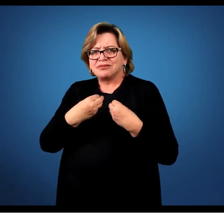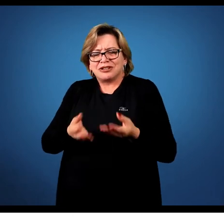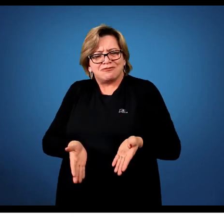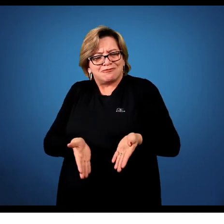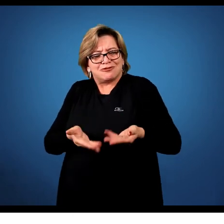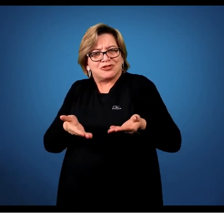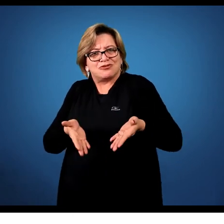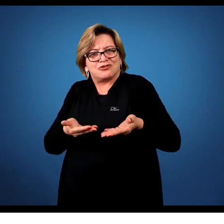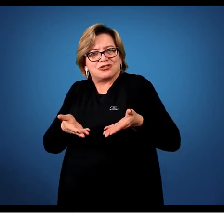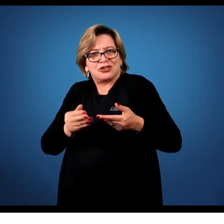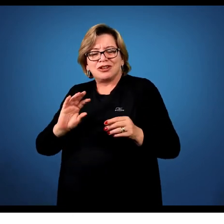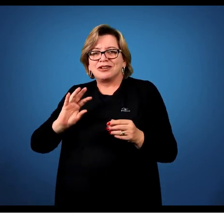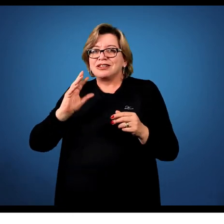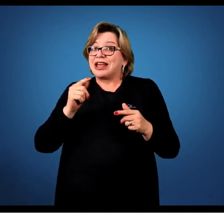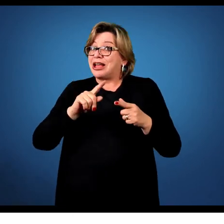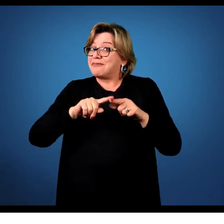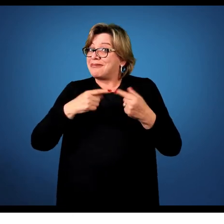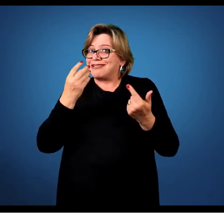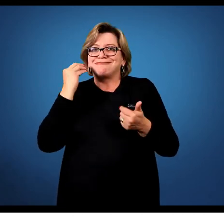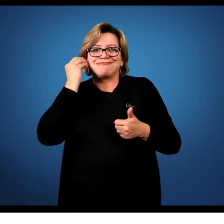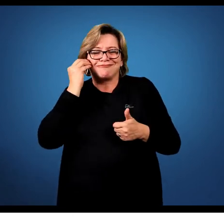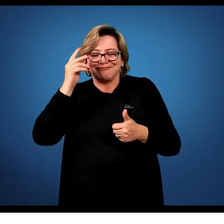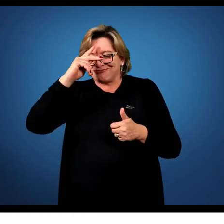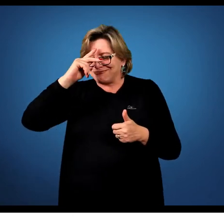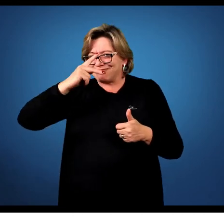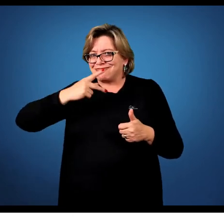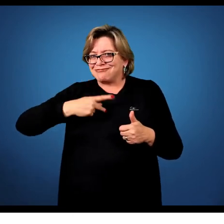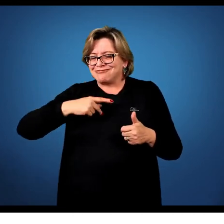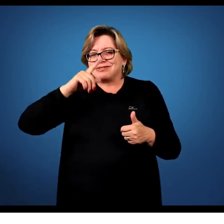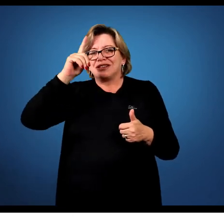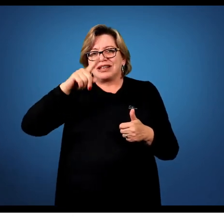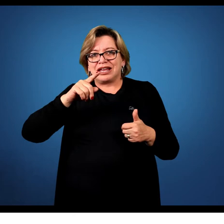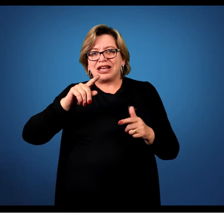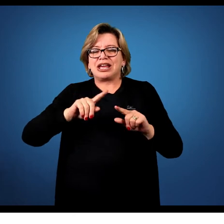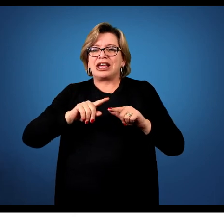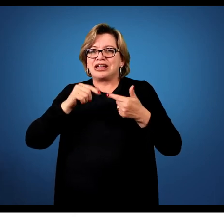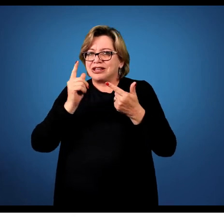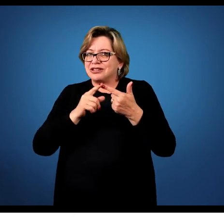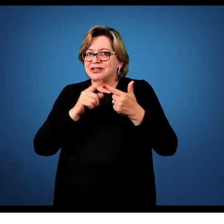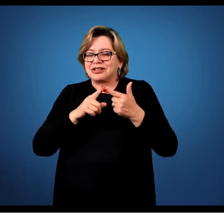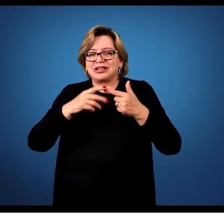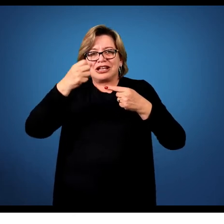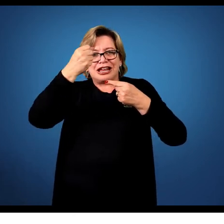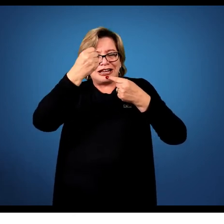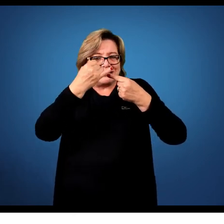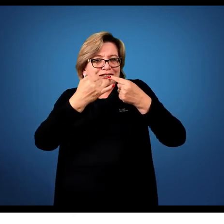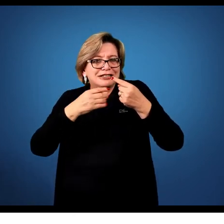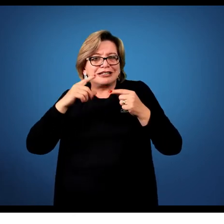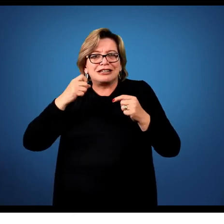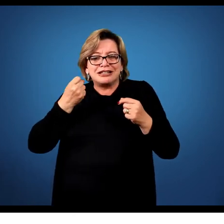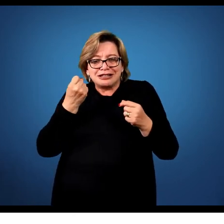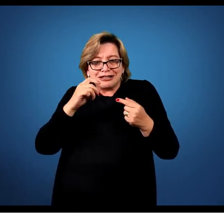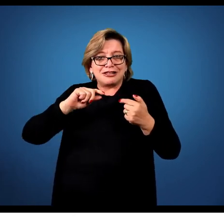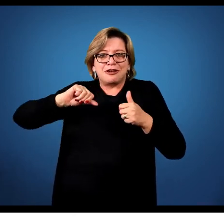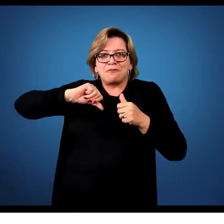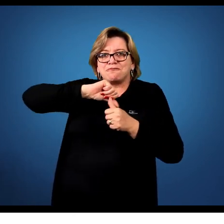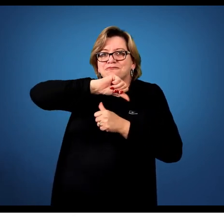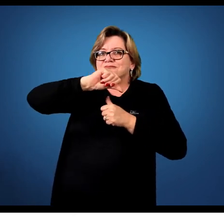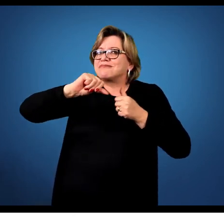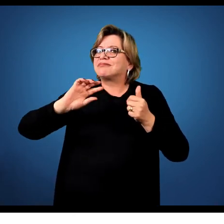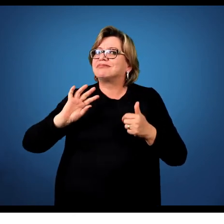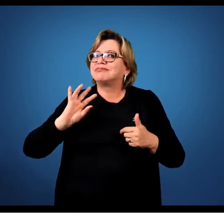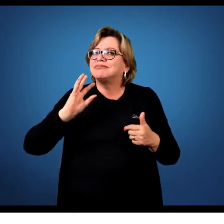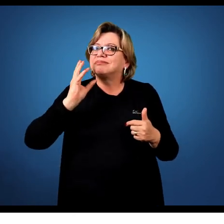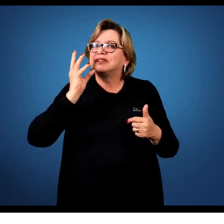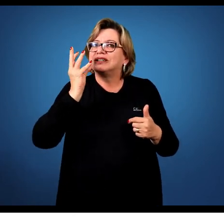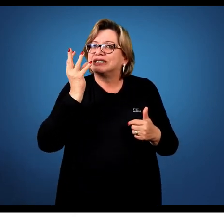estímulos para que a coisa aconteça, mas ela é particular, né? E ela só se caracteriza mesmo quando eu tenho uma mudança, de casa, que